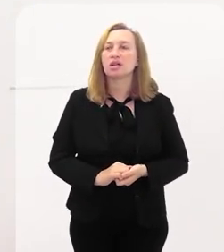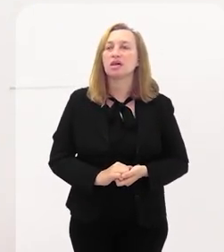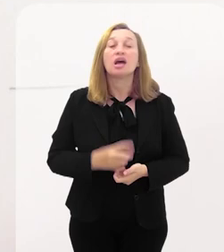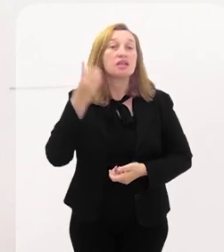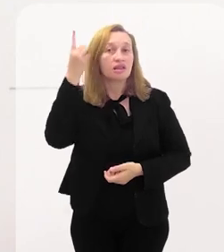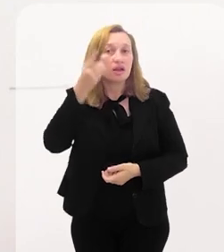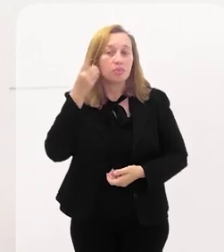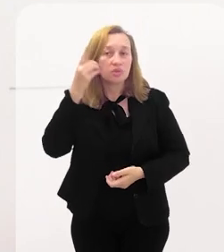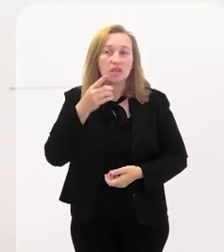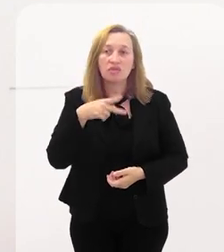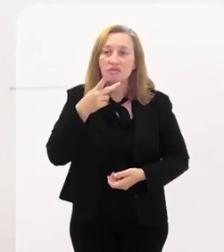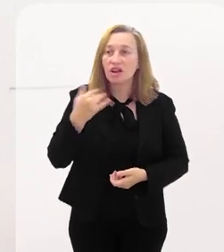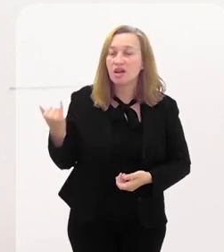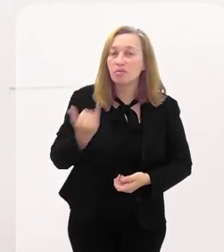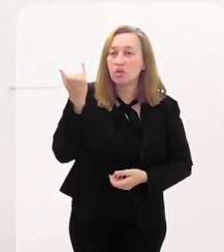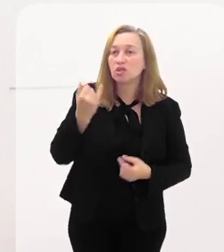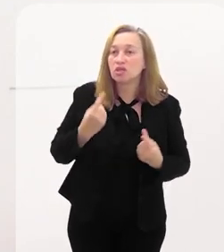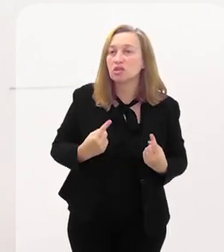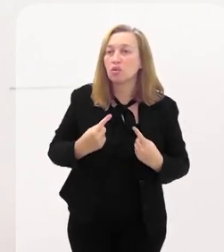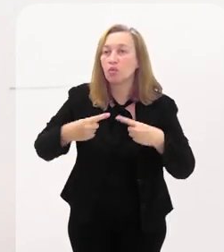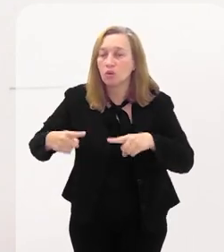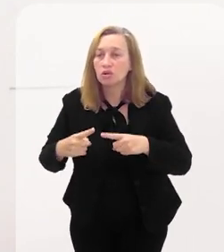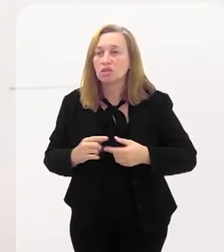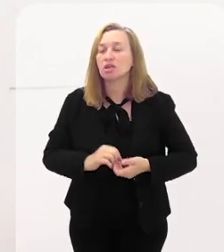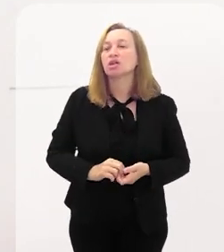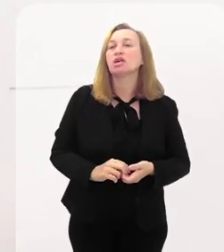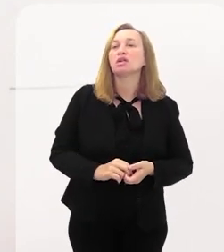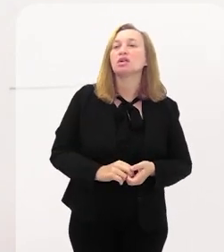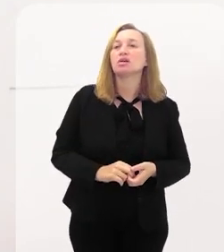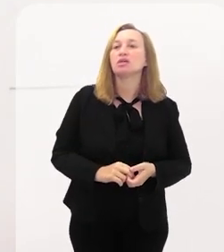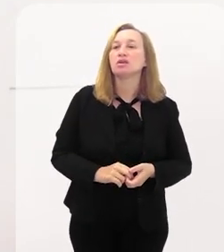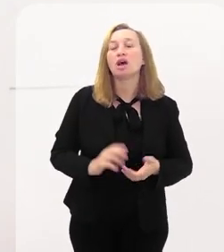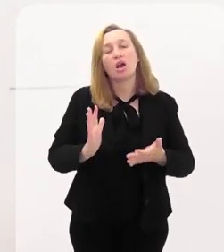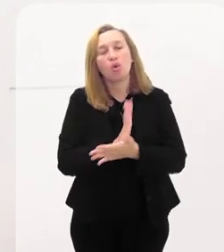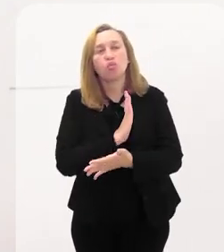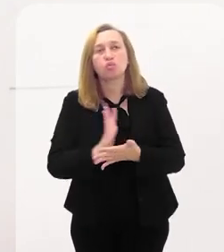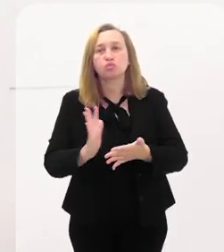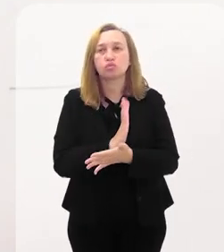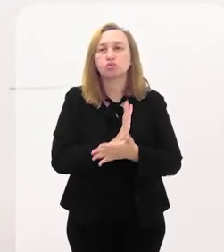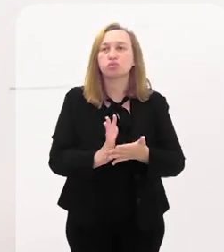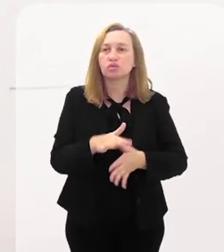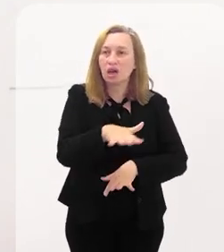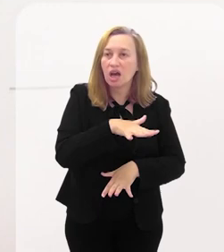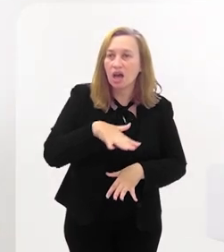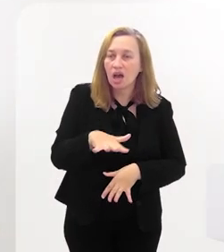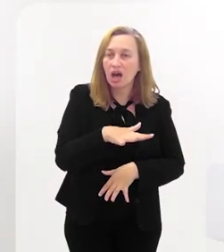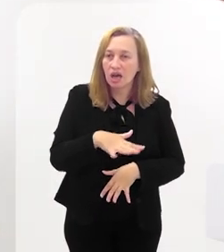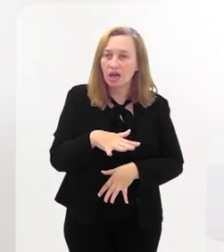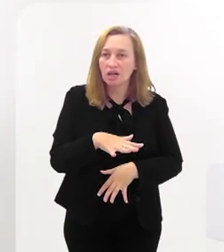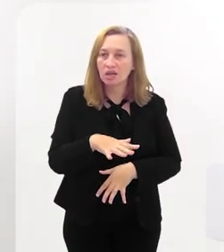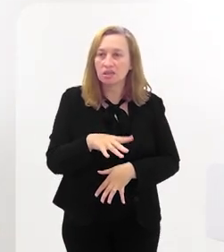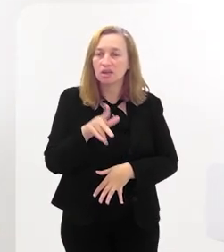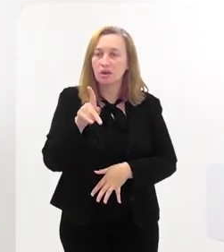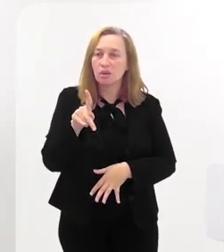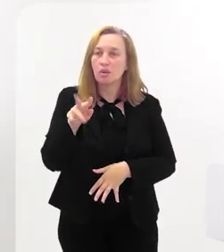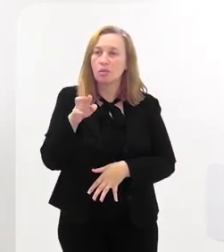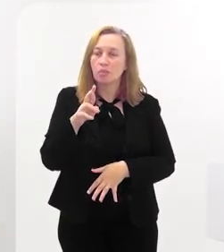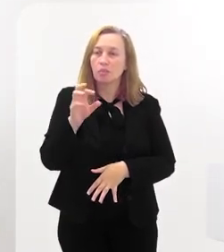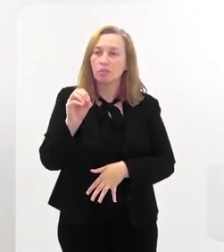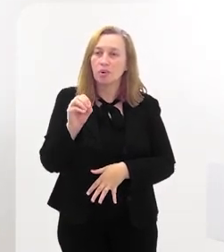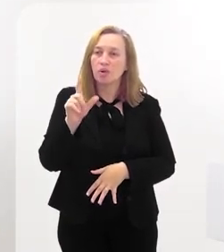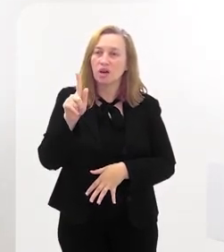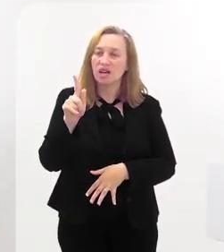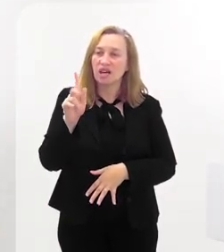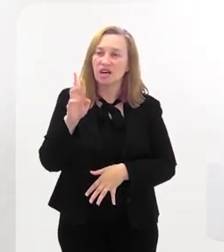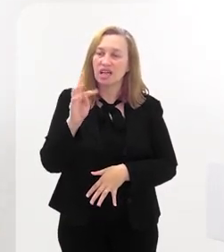o deputado traz a importância do enfrentamento. Até mesmo alguns setores mais progressistas discutem que